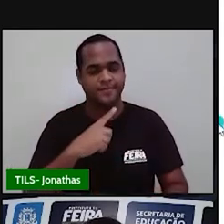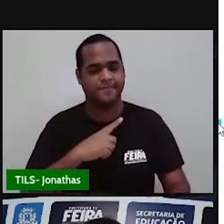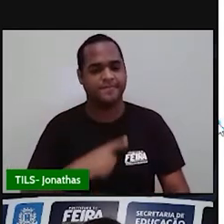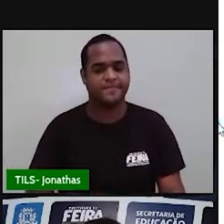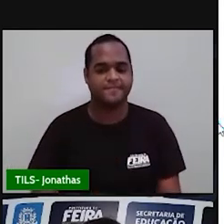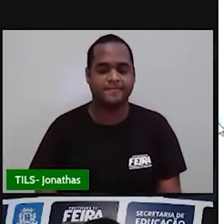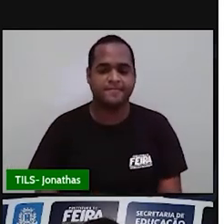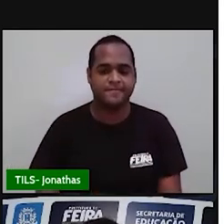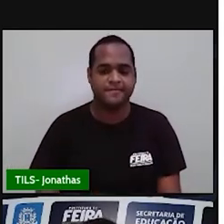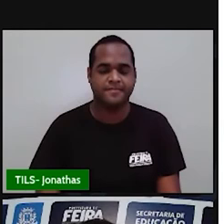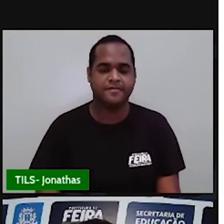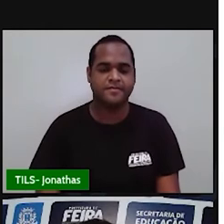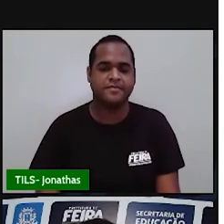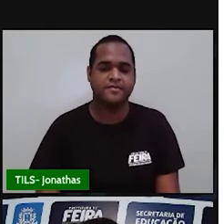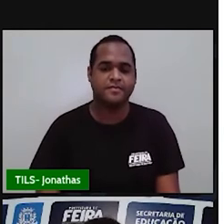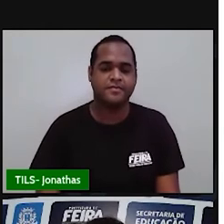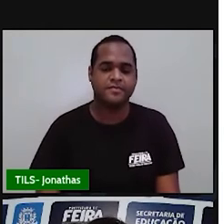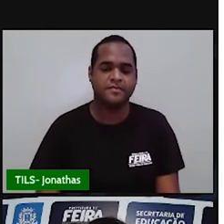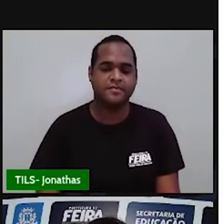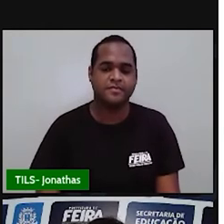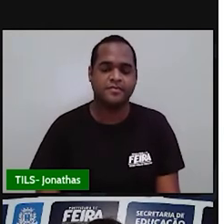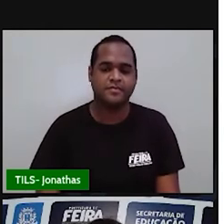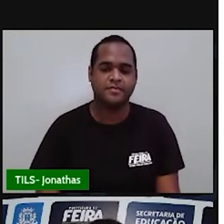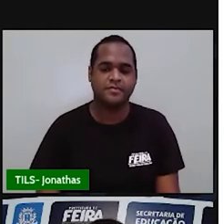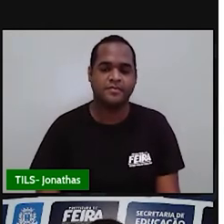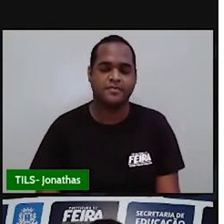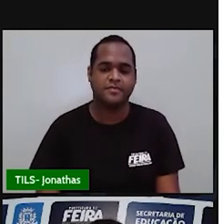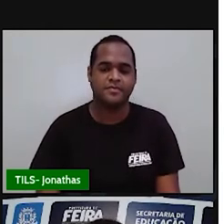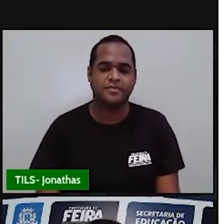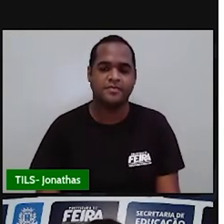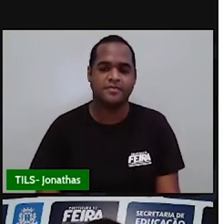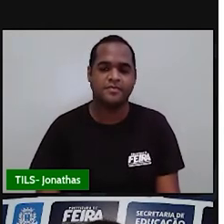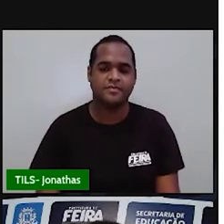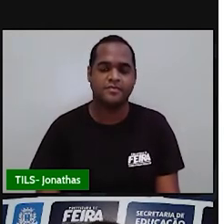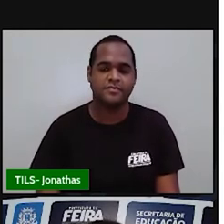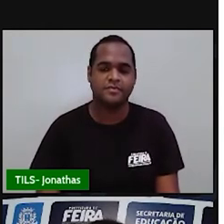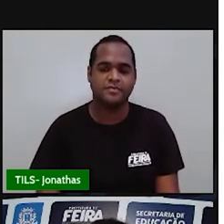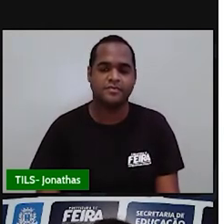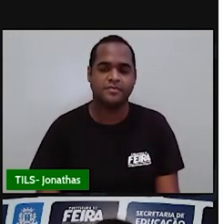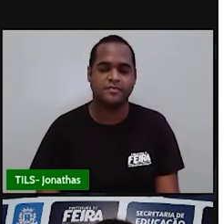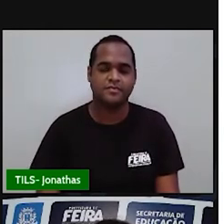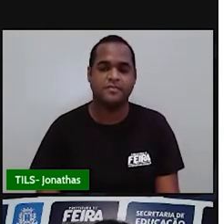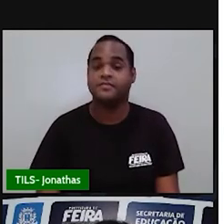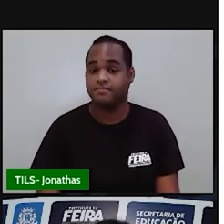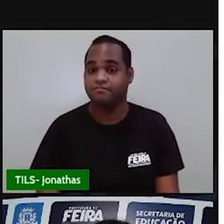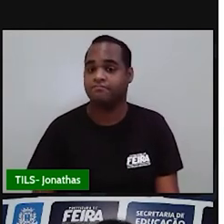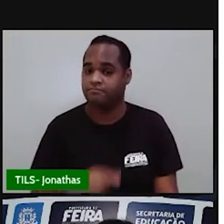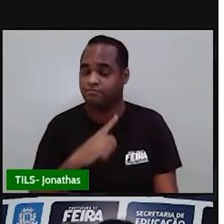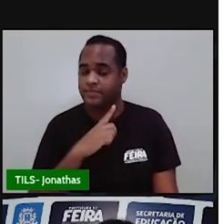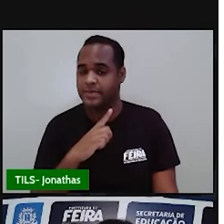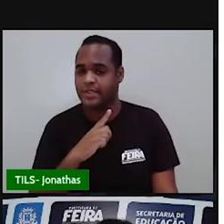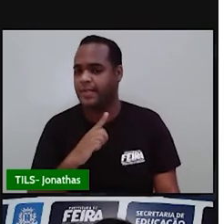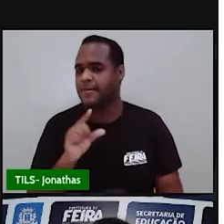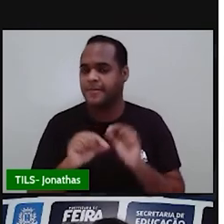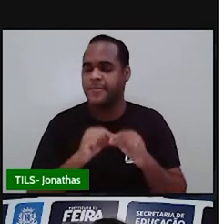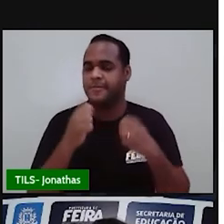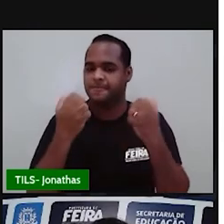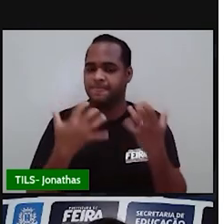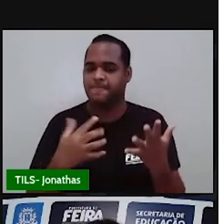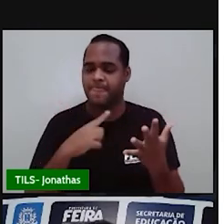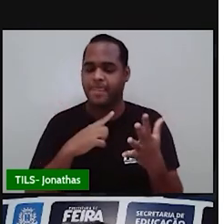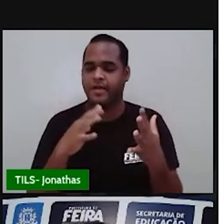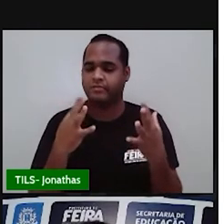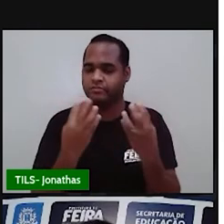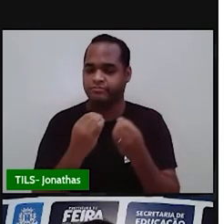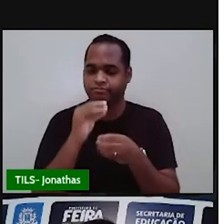né? Bom, então, já que a gente já tem, né, essa coisa aí, a gente já está por dentro